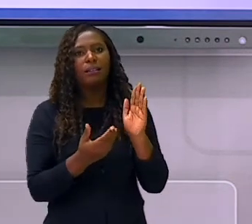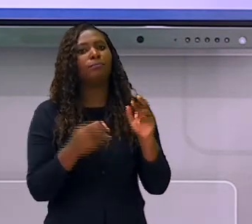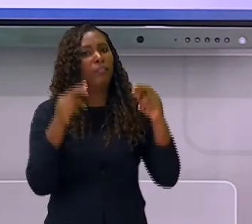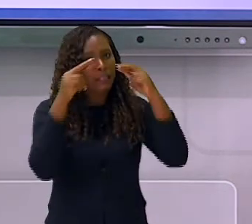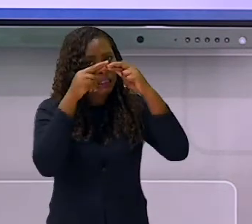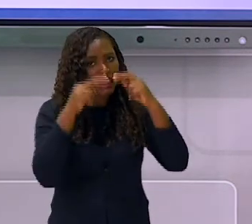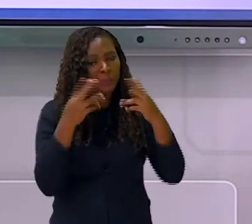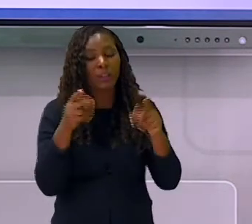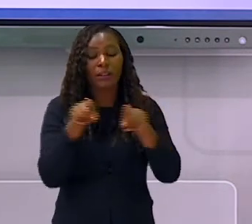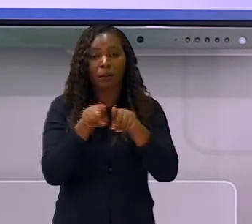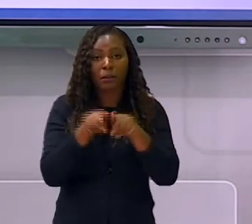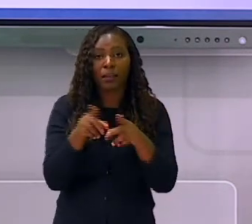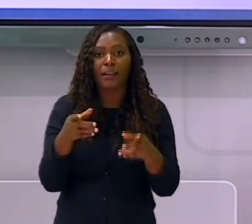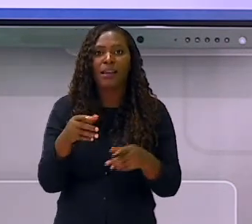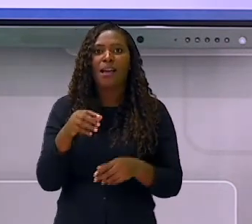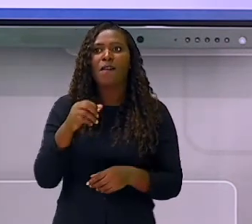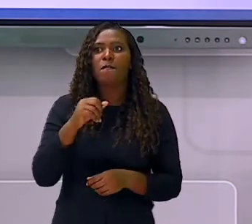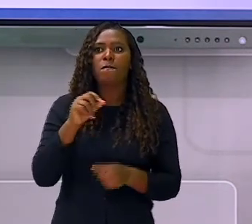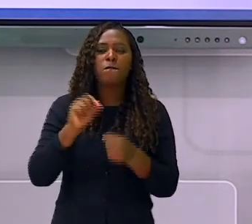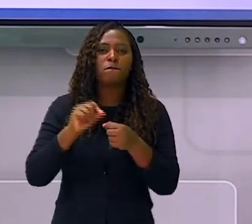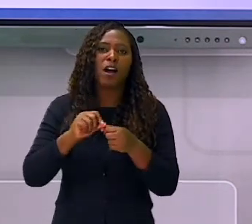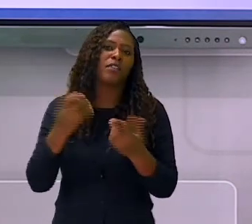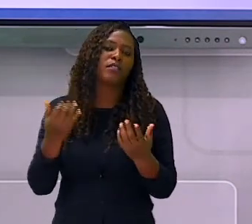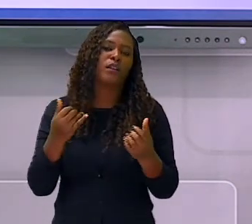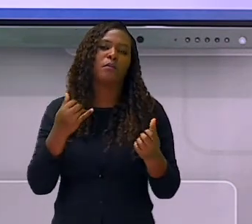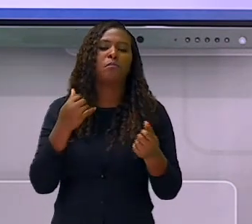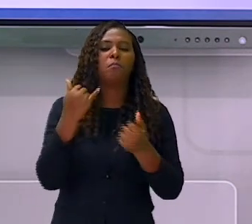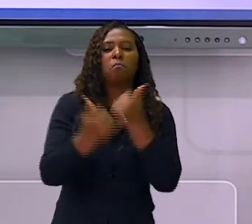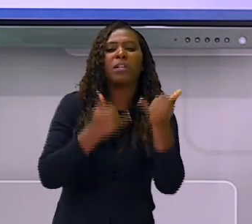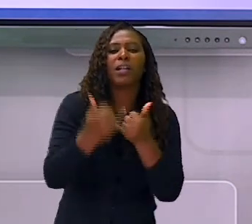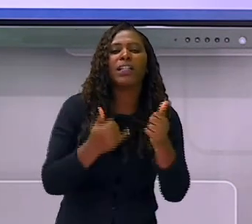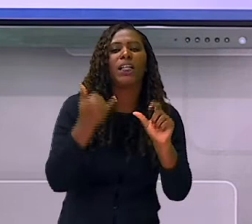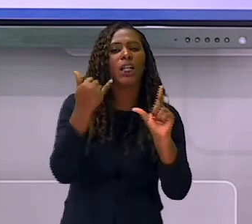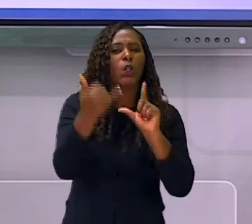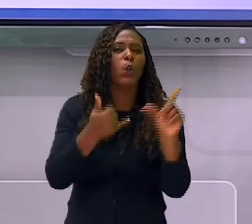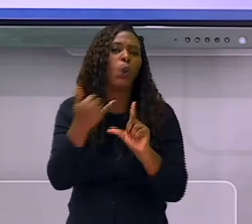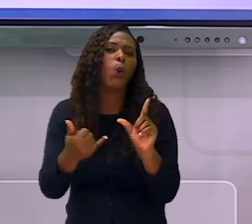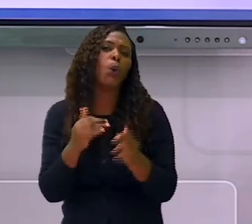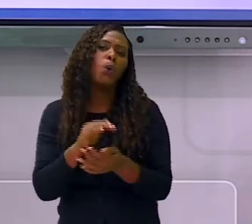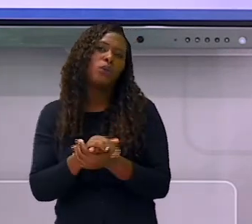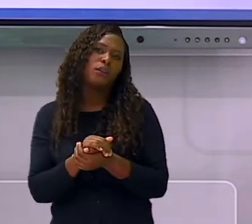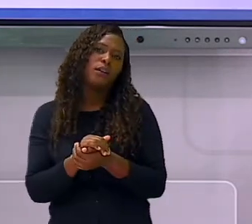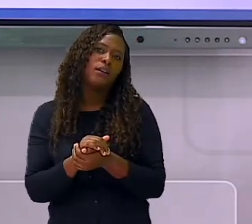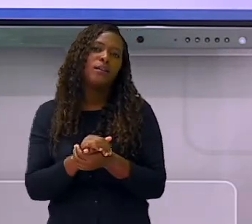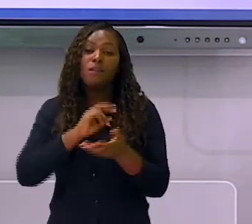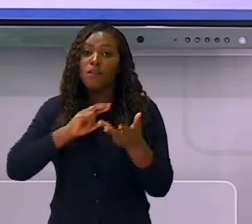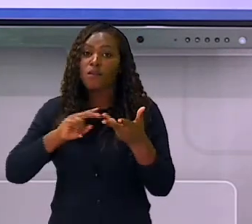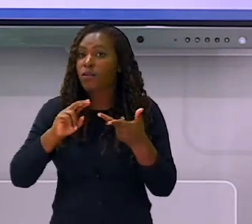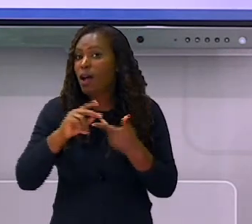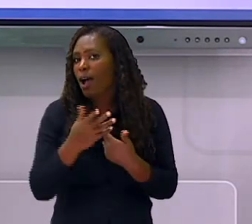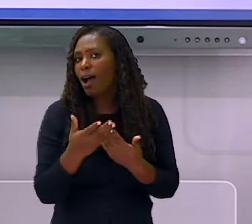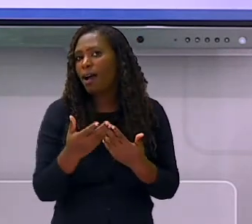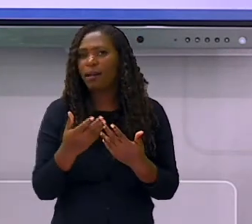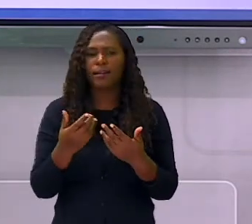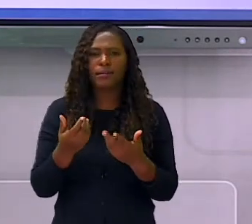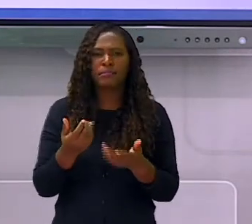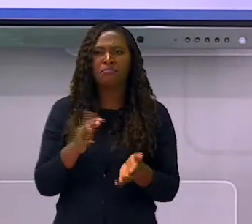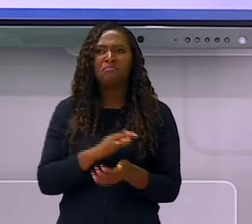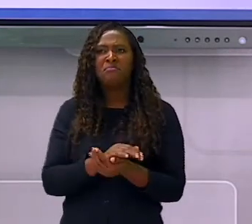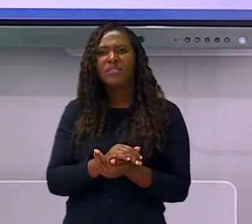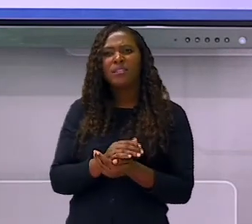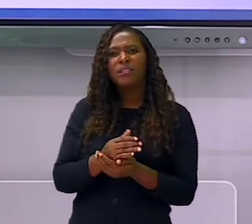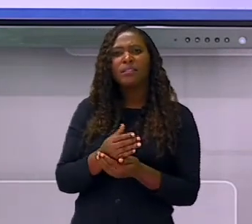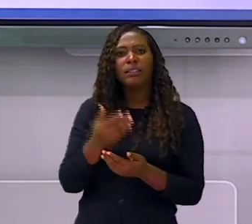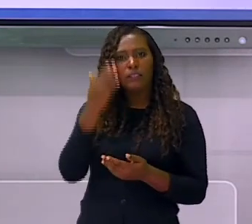como uma forma de incentivo. Por exemplo, a forca, palavras cruzadas, caça-palavras e outras brincadeiras que você pode